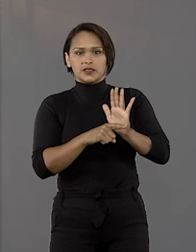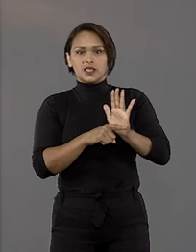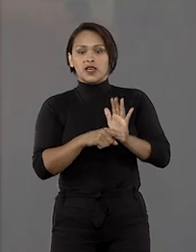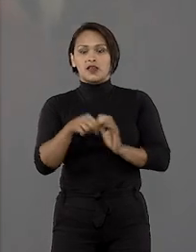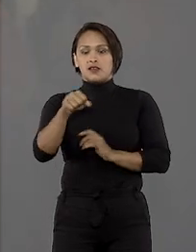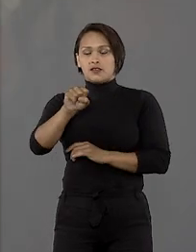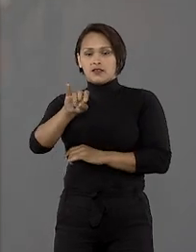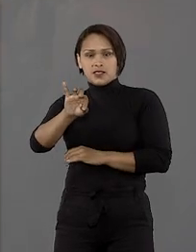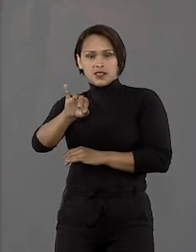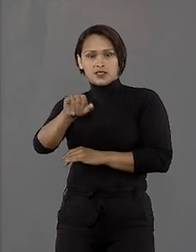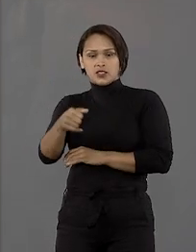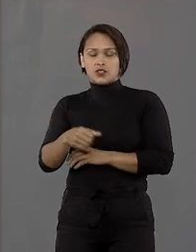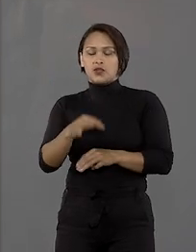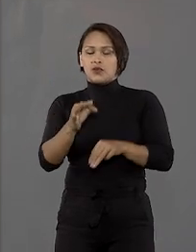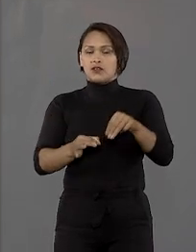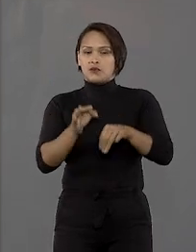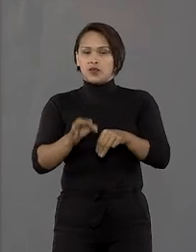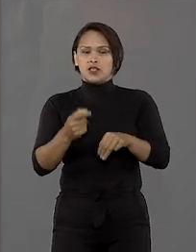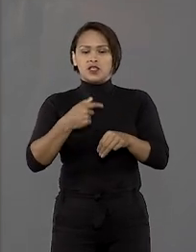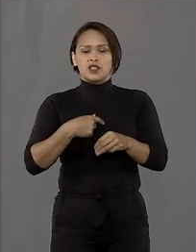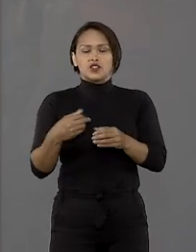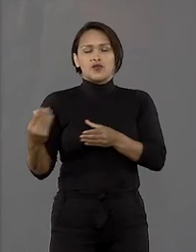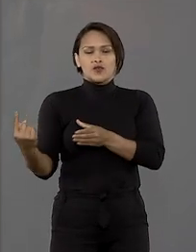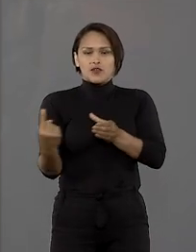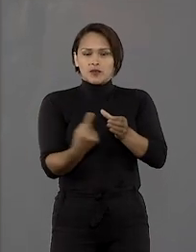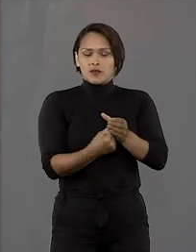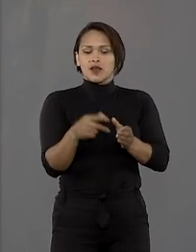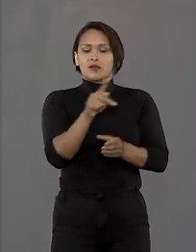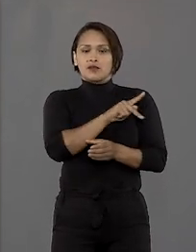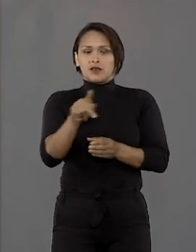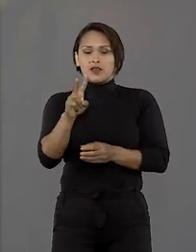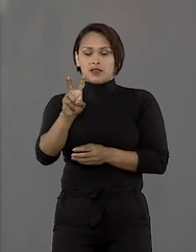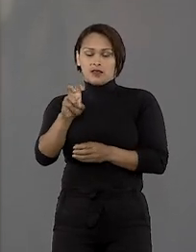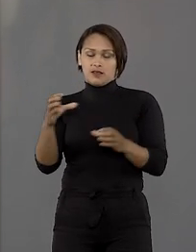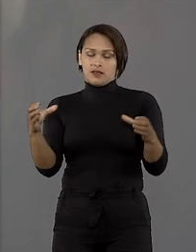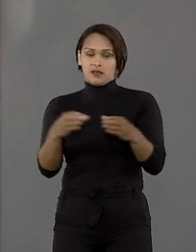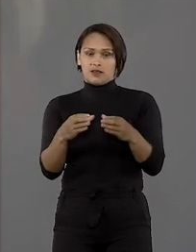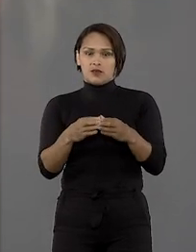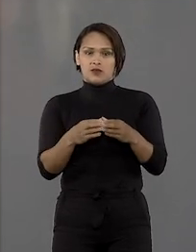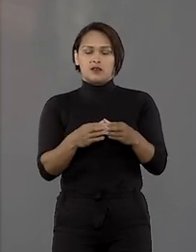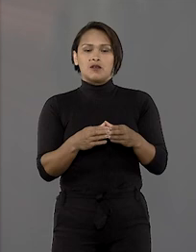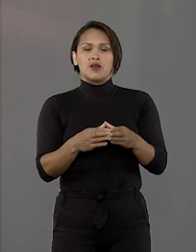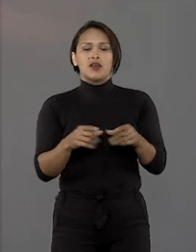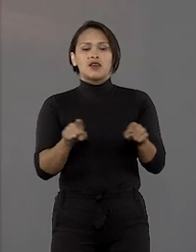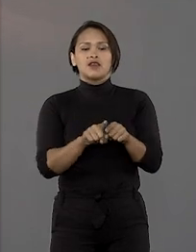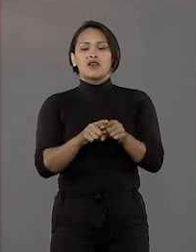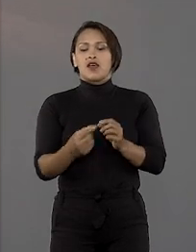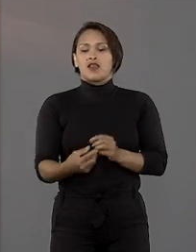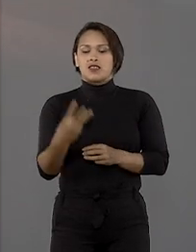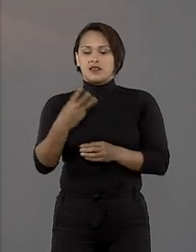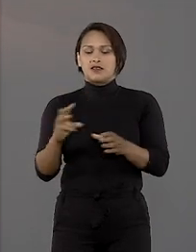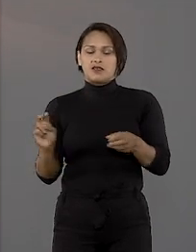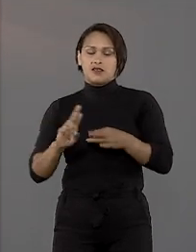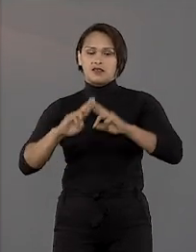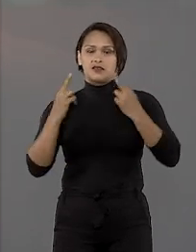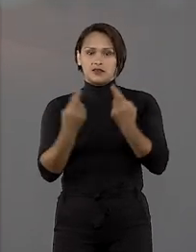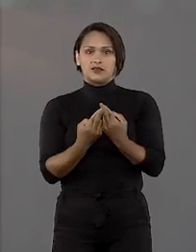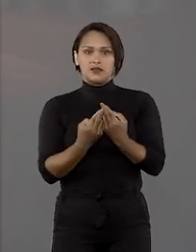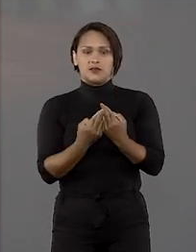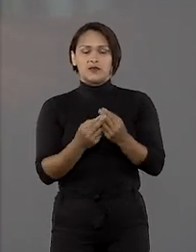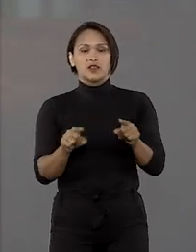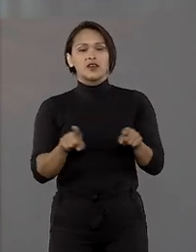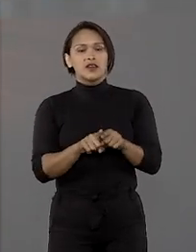No STJ, o ministro Napoleão foi membro e presidente da quinta turma e integrou a terceira sessão.